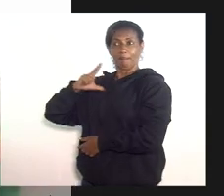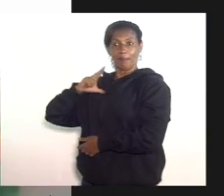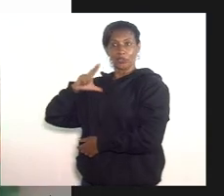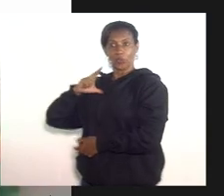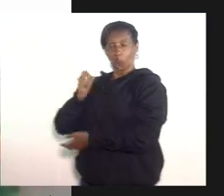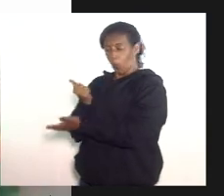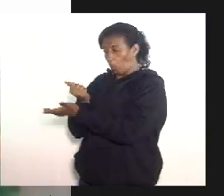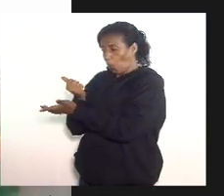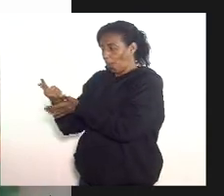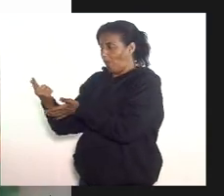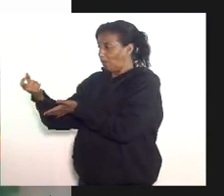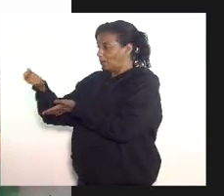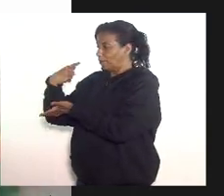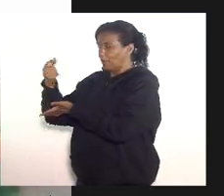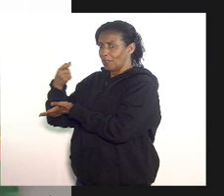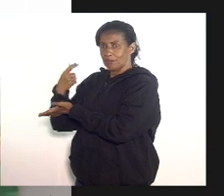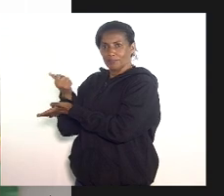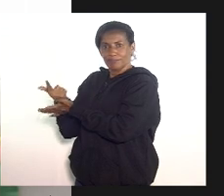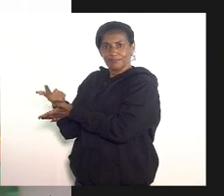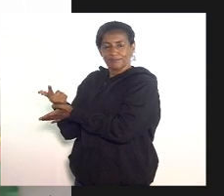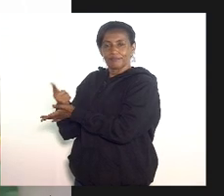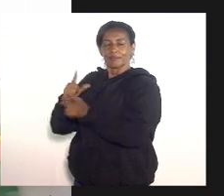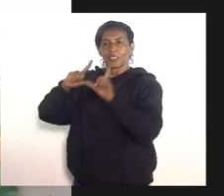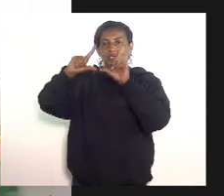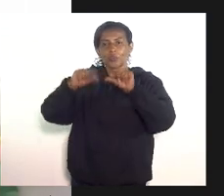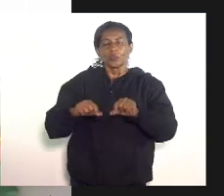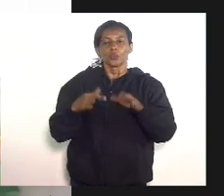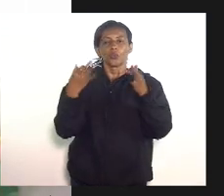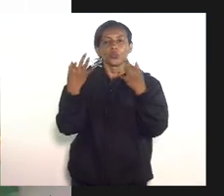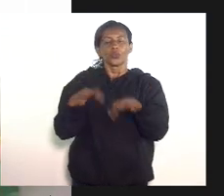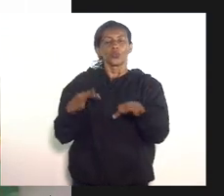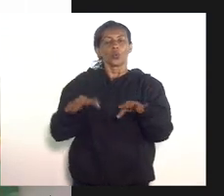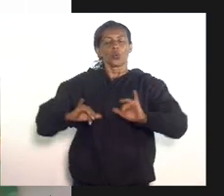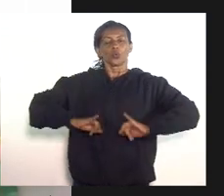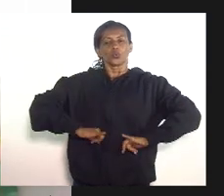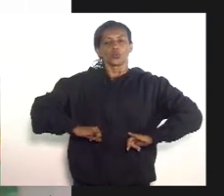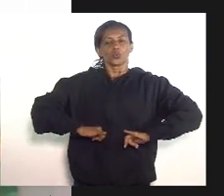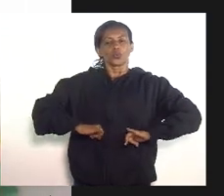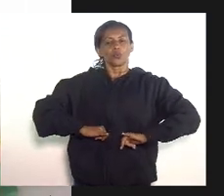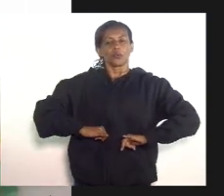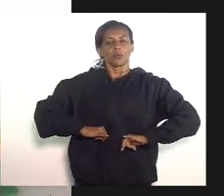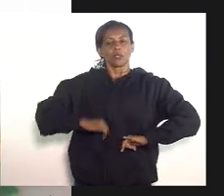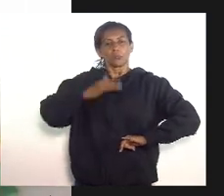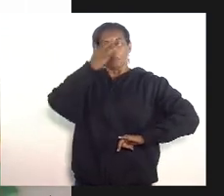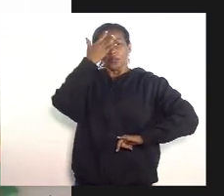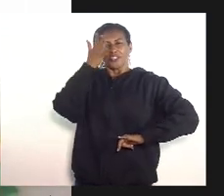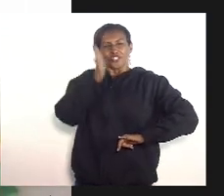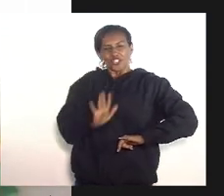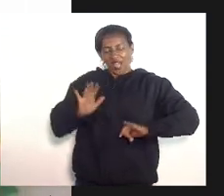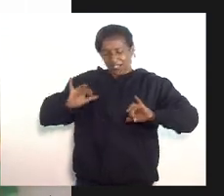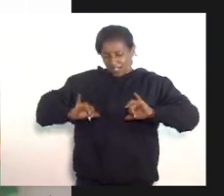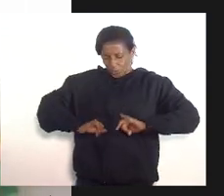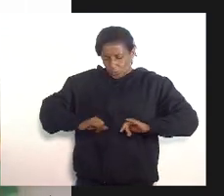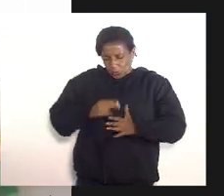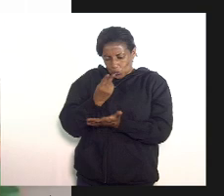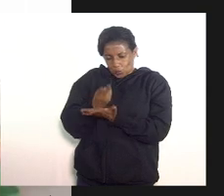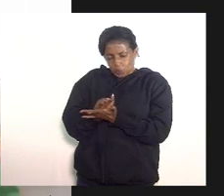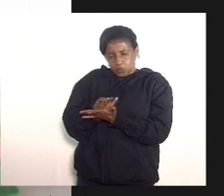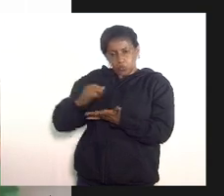loucura que chegamos para minimizar a dor do seu ente querido que já está sofrendo ali